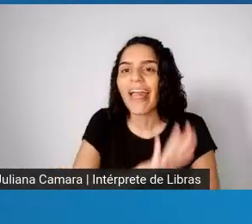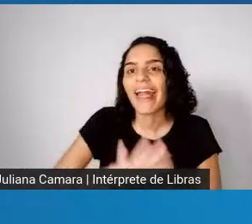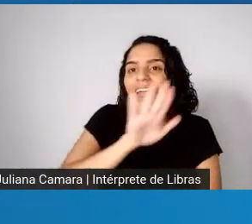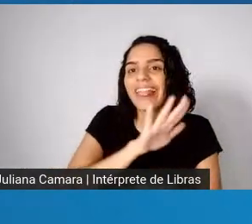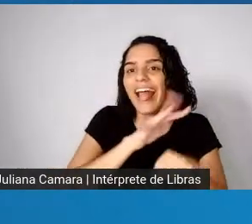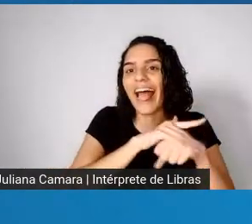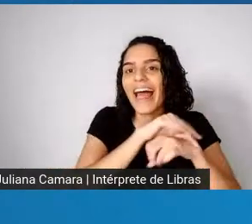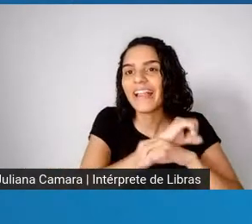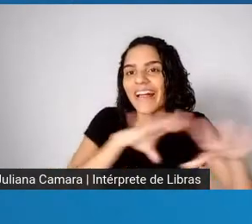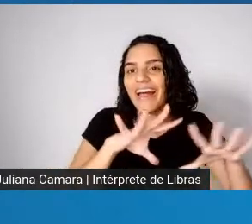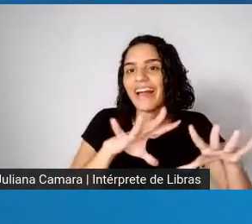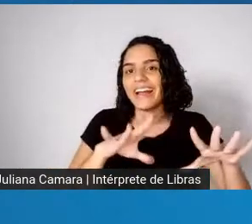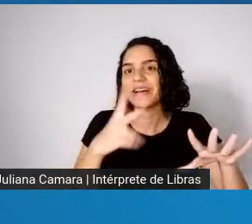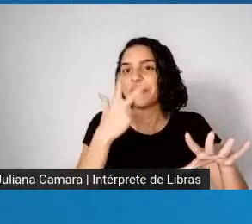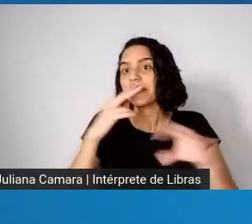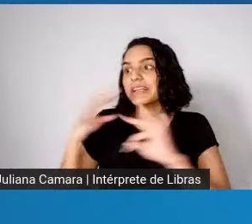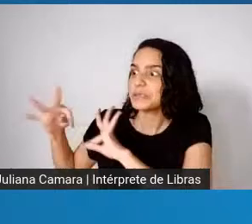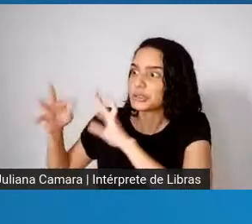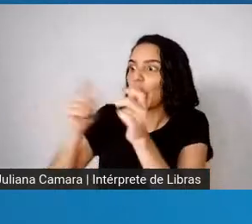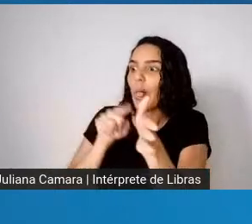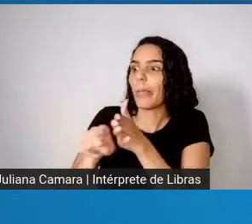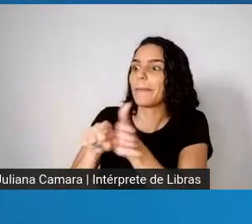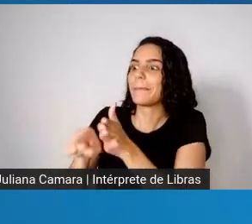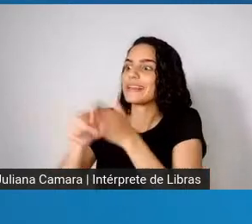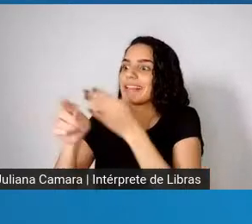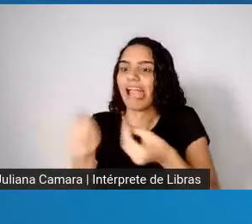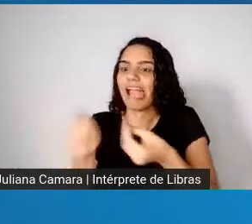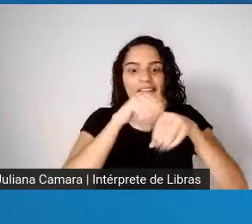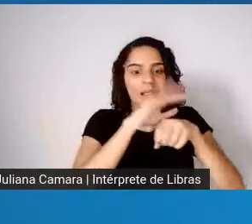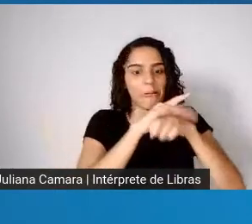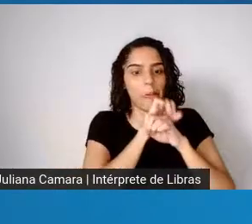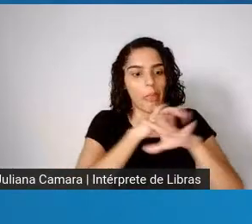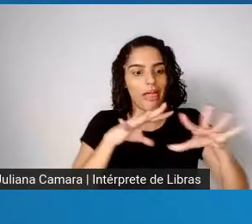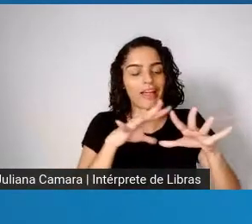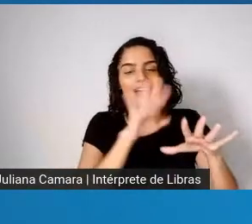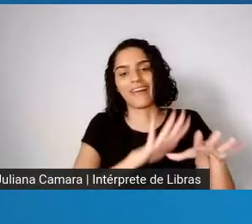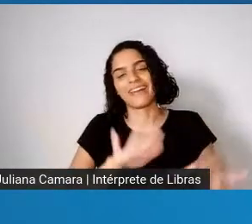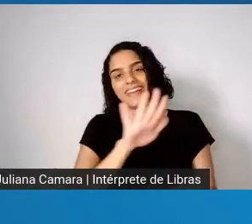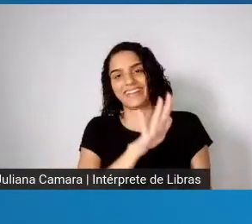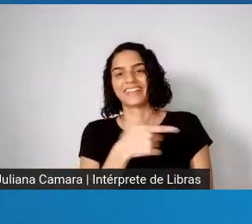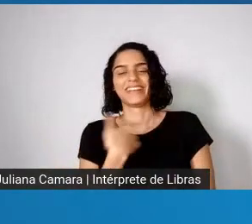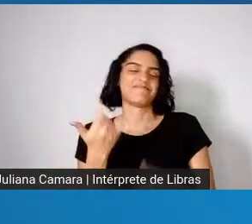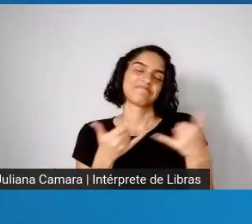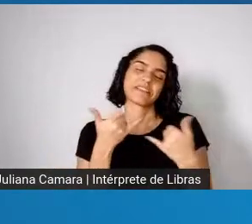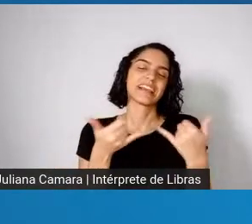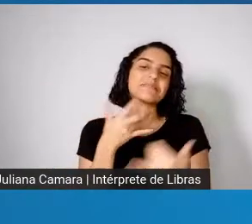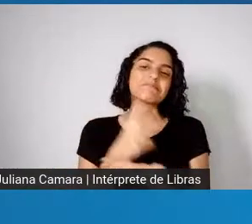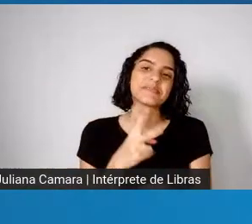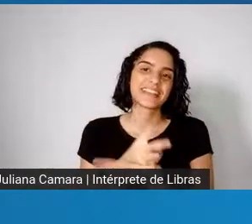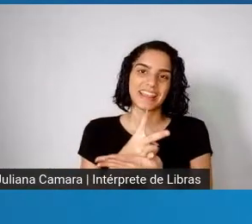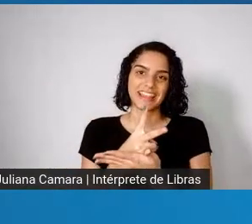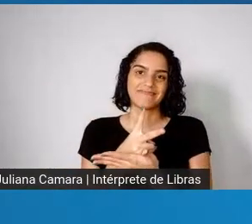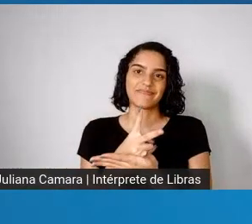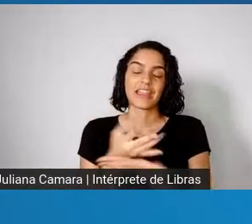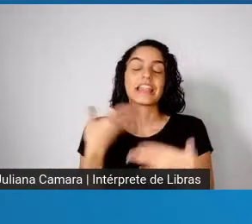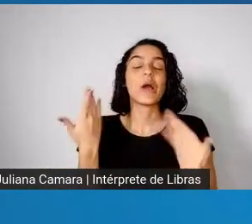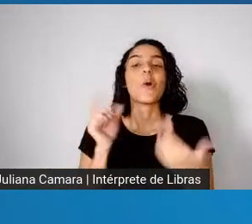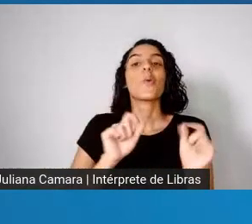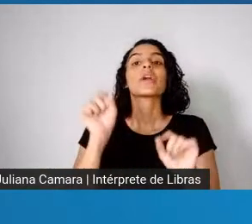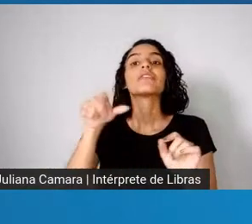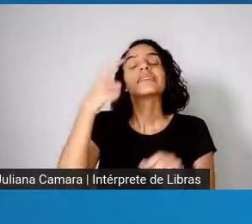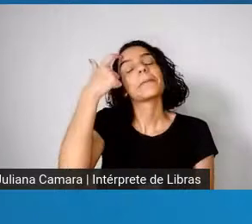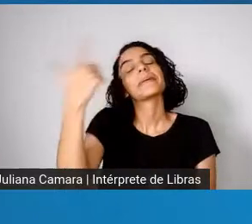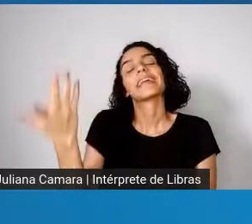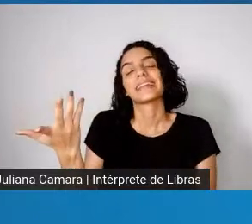epidemiologista. Todos são todos, todos, todos, todos, todos. A gente até já, bom, então, tá, né? O que você acha? O que você pensa?